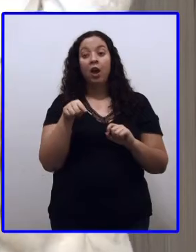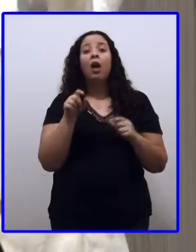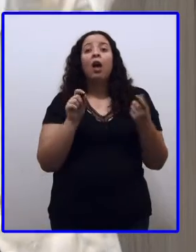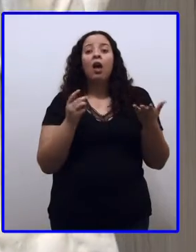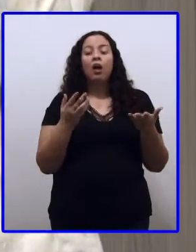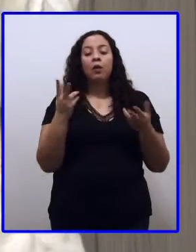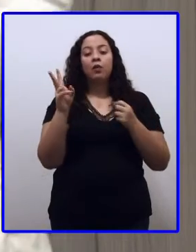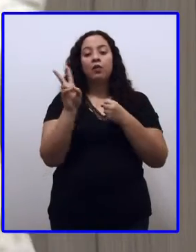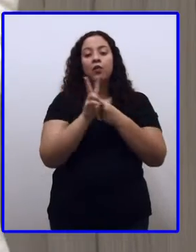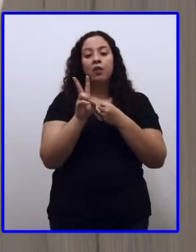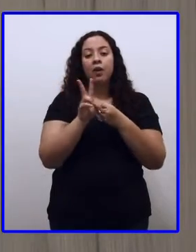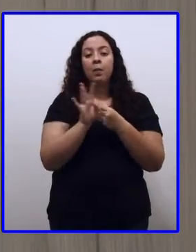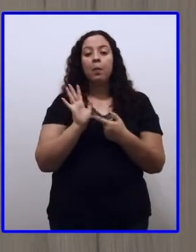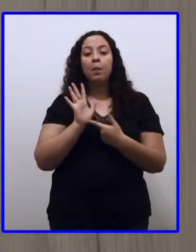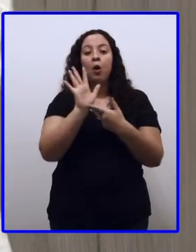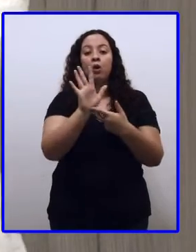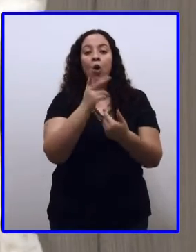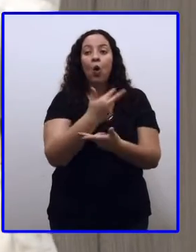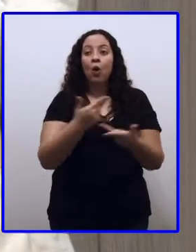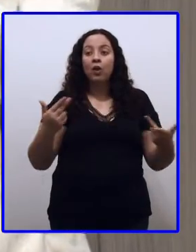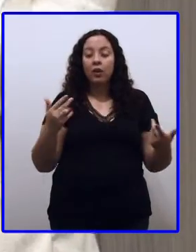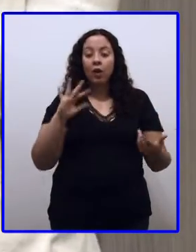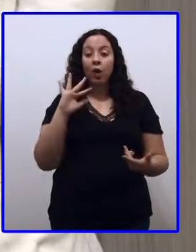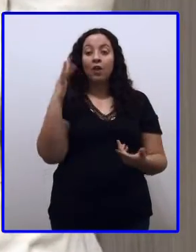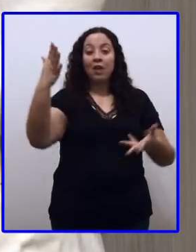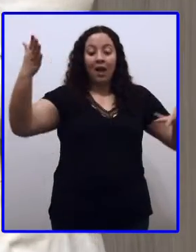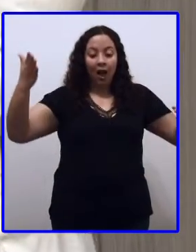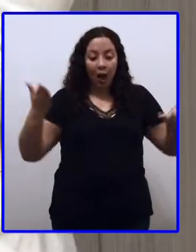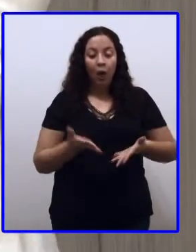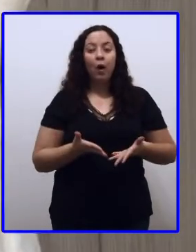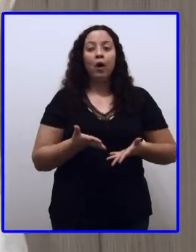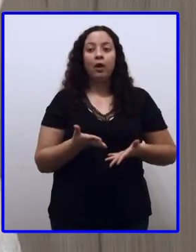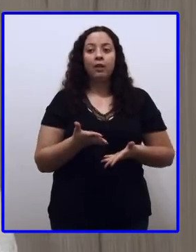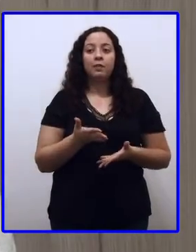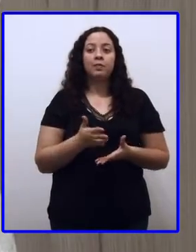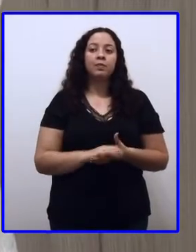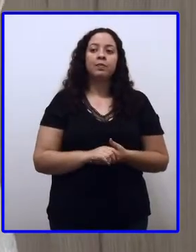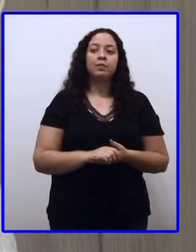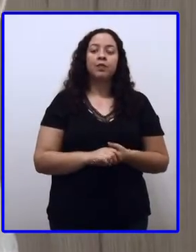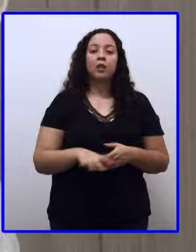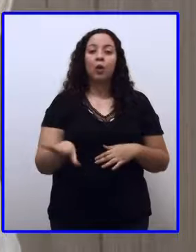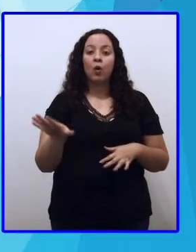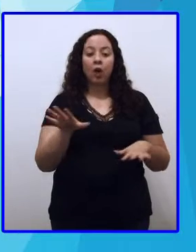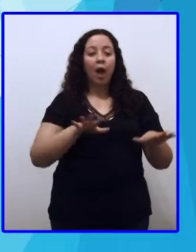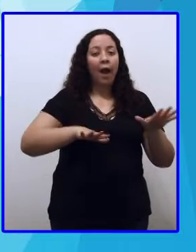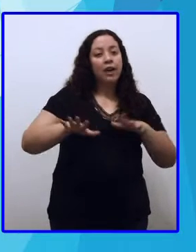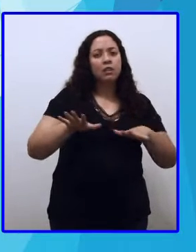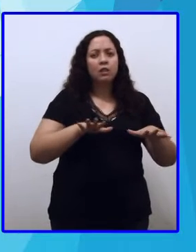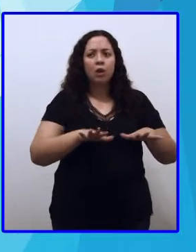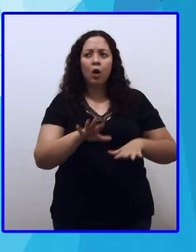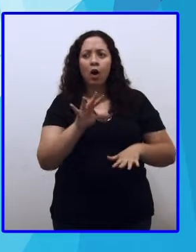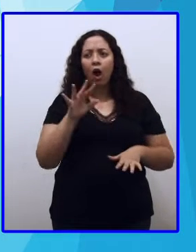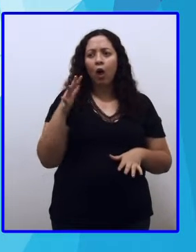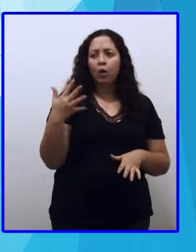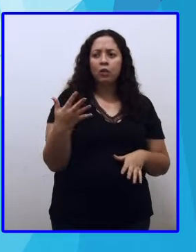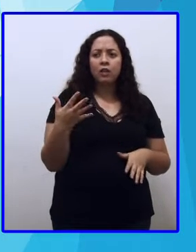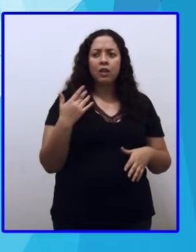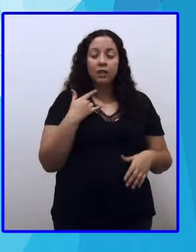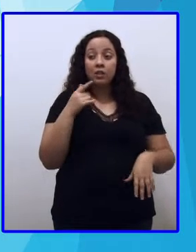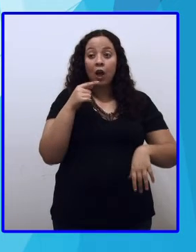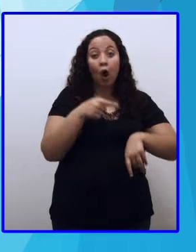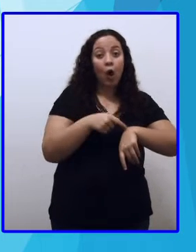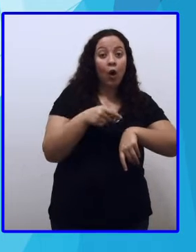acontecendo agora, nesse momento. Vamos lá, Pro Natália. A ação acontece no momento que se